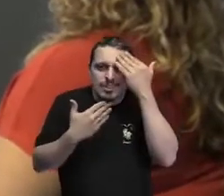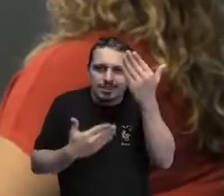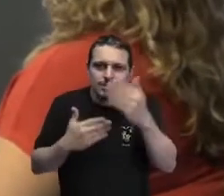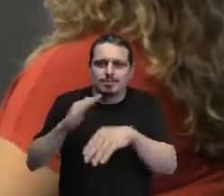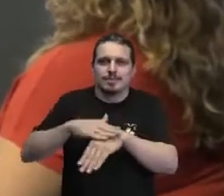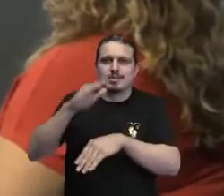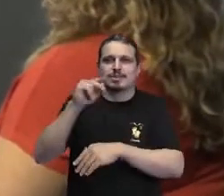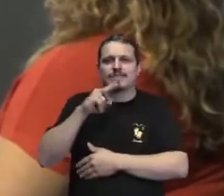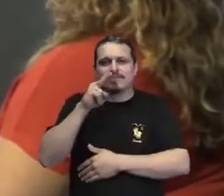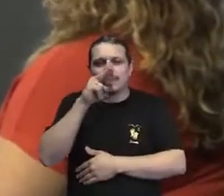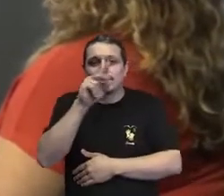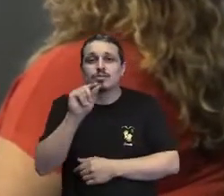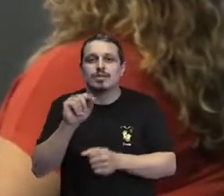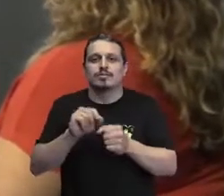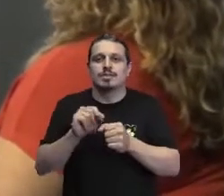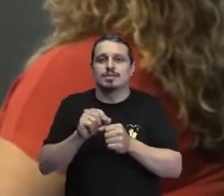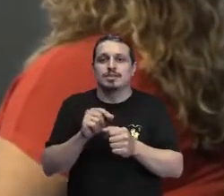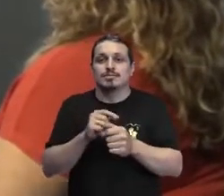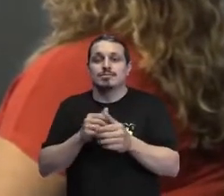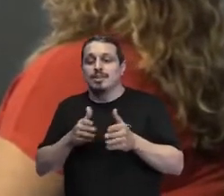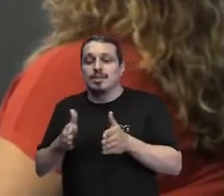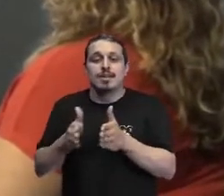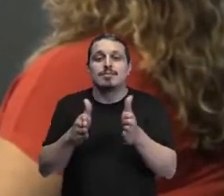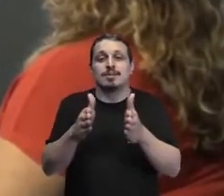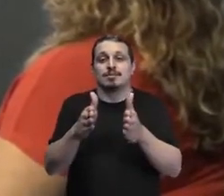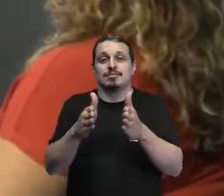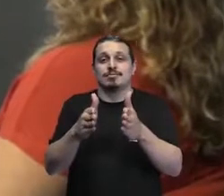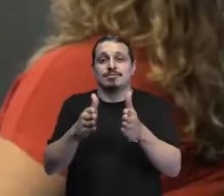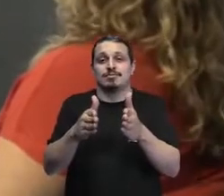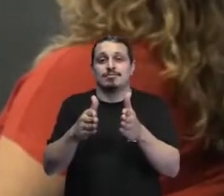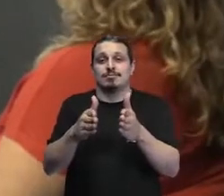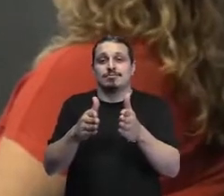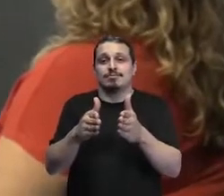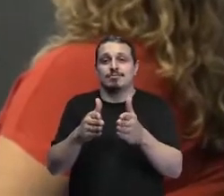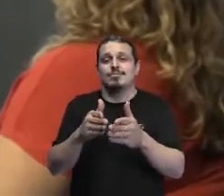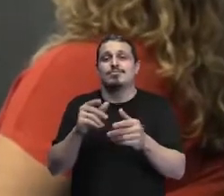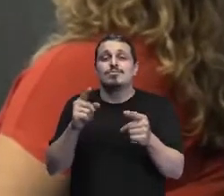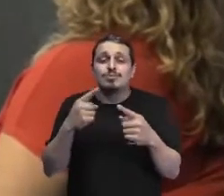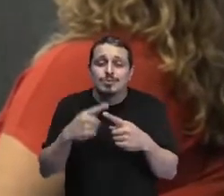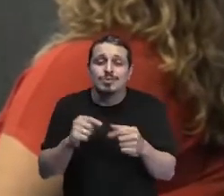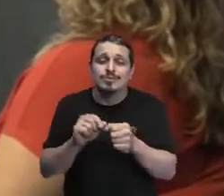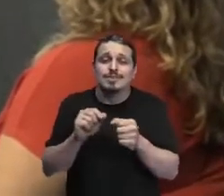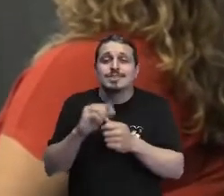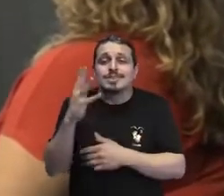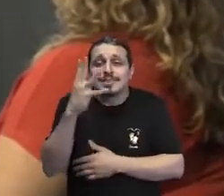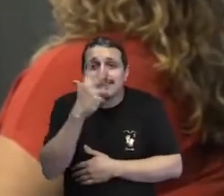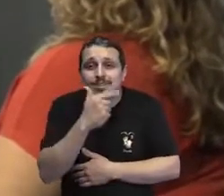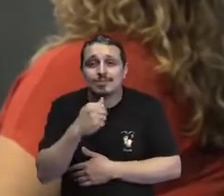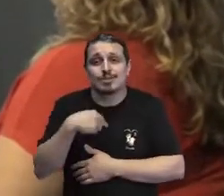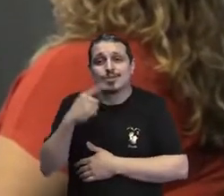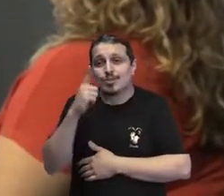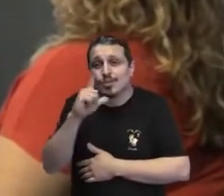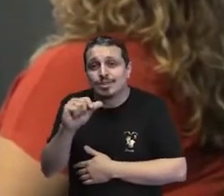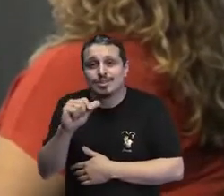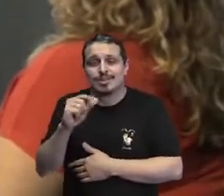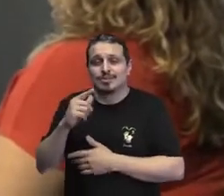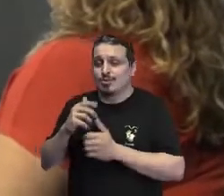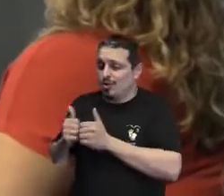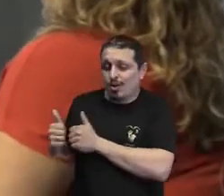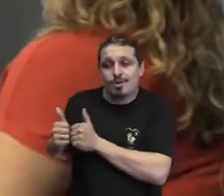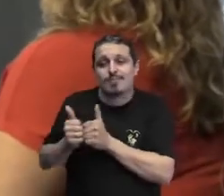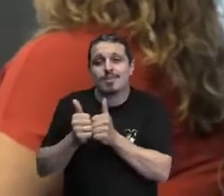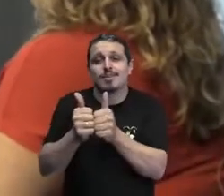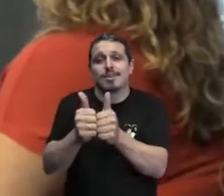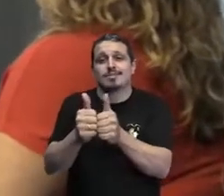pra você continuar nessa caminhada que é tão bonita, sabe? Porque você consegue sair dessa condição de ser uma pessoa com